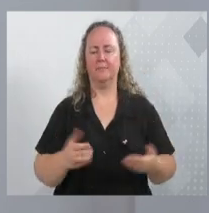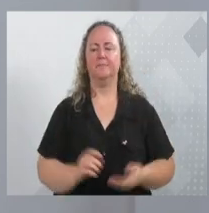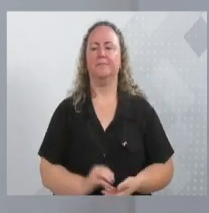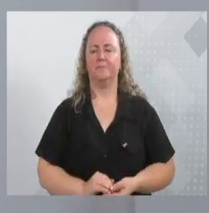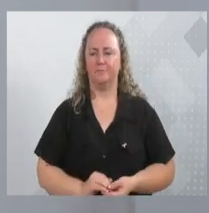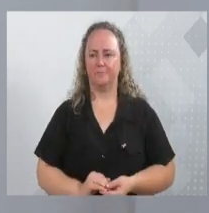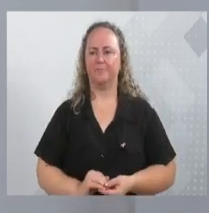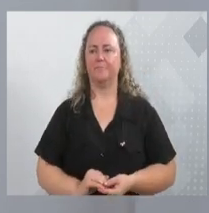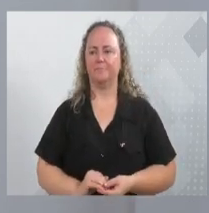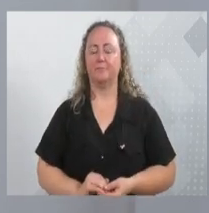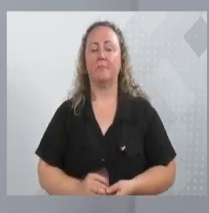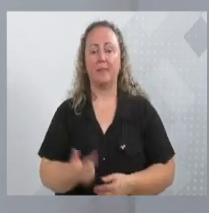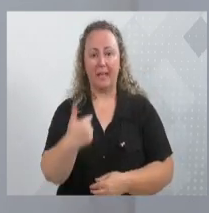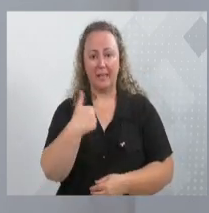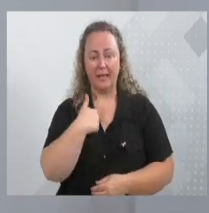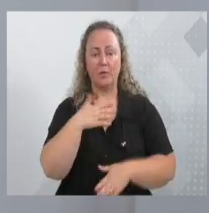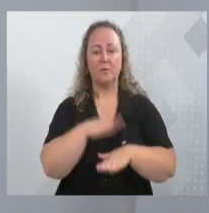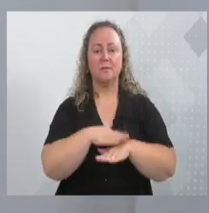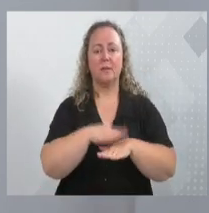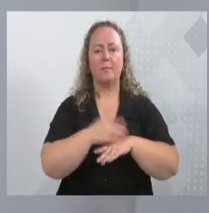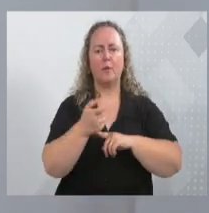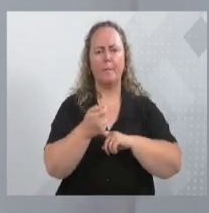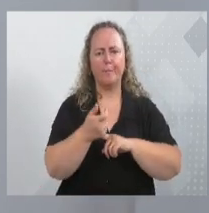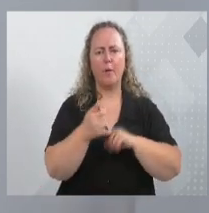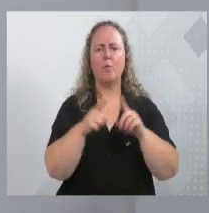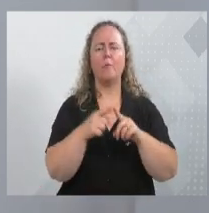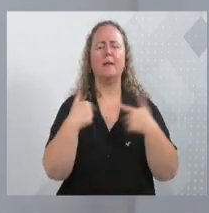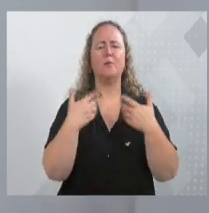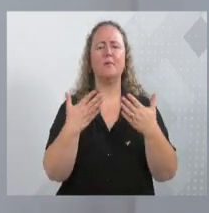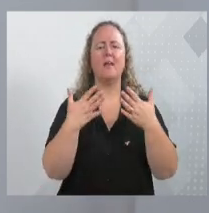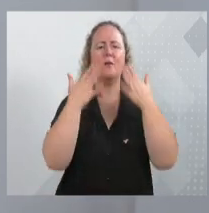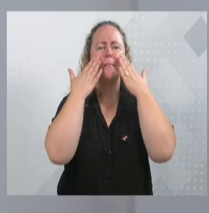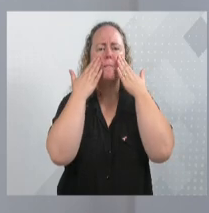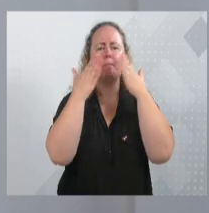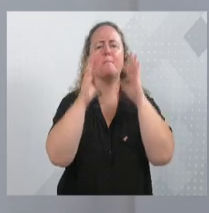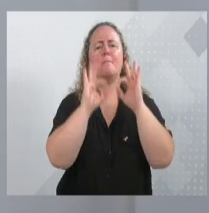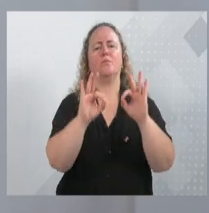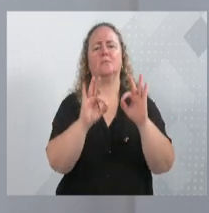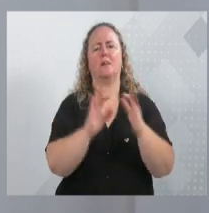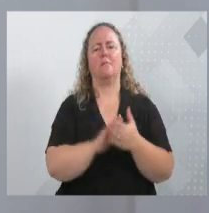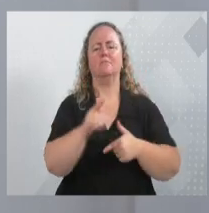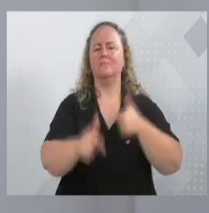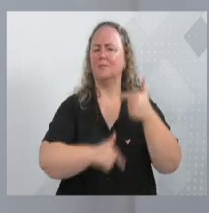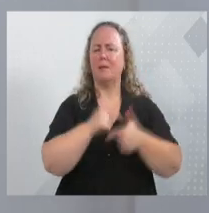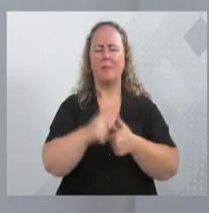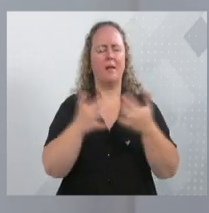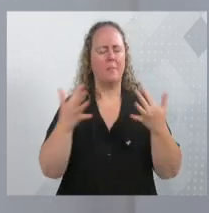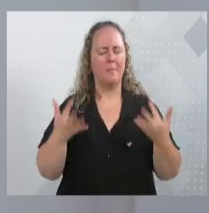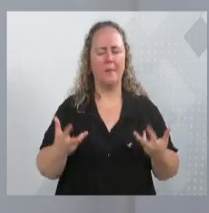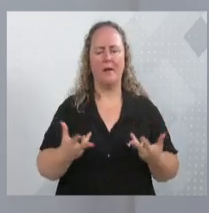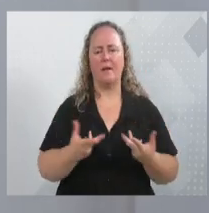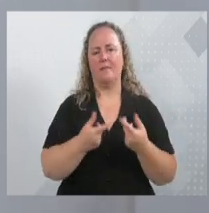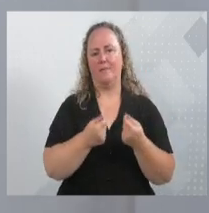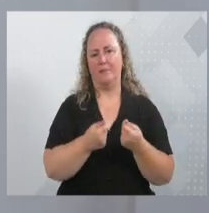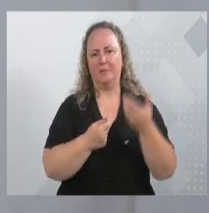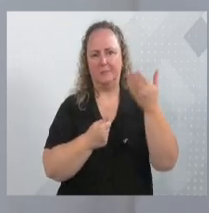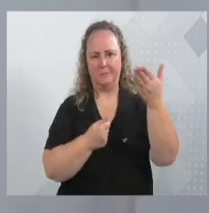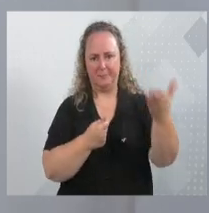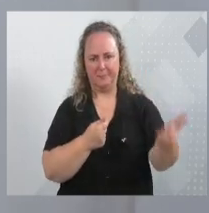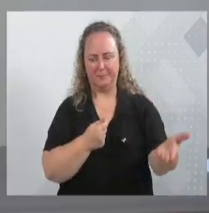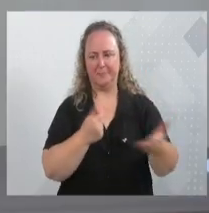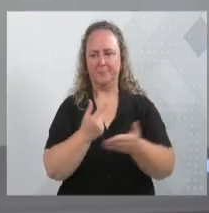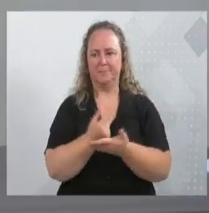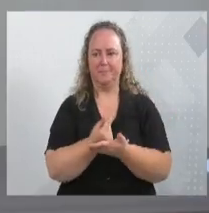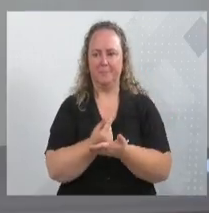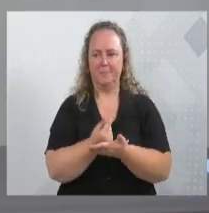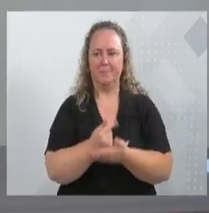aqui estou usando esse meu pouco tempo que tenho para reconhecer esse trabalho maravilhoso dessas pessoas. Concedo a parte à minha amiga, vereadora Cristiano